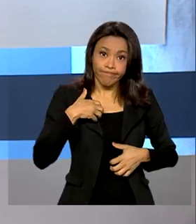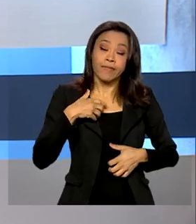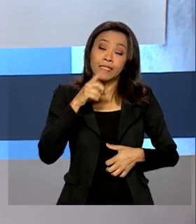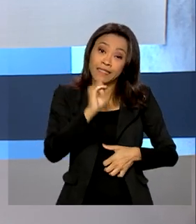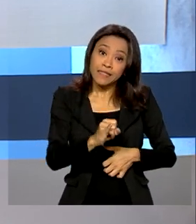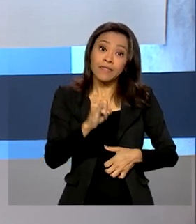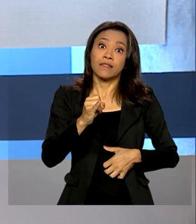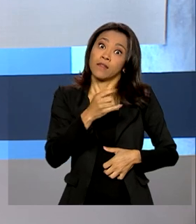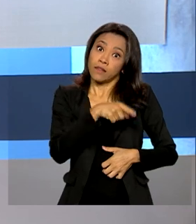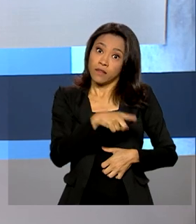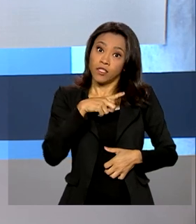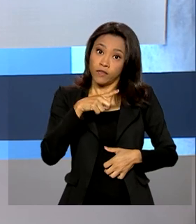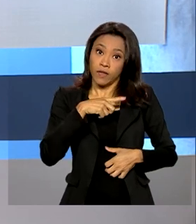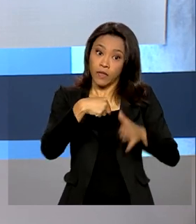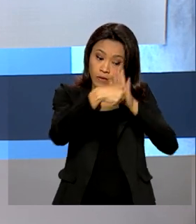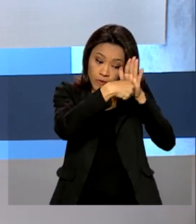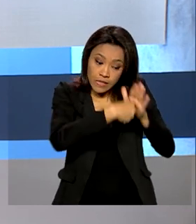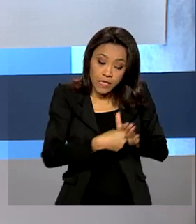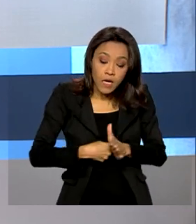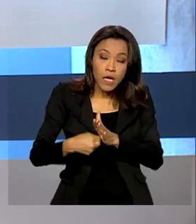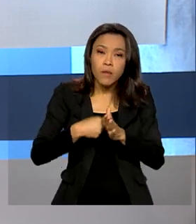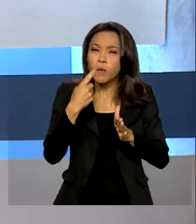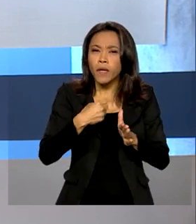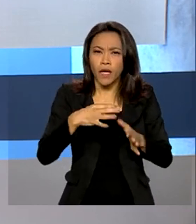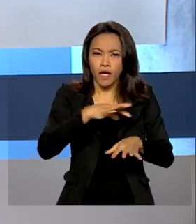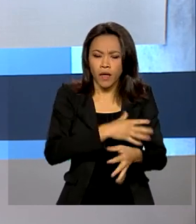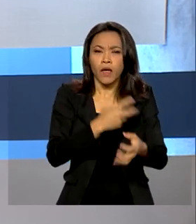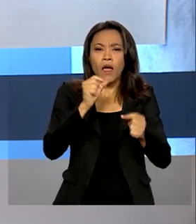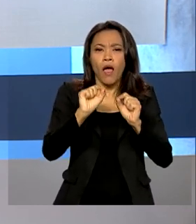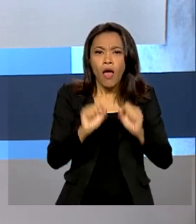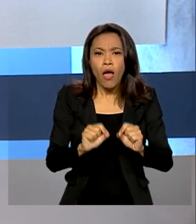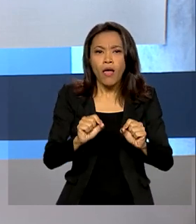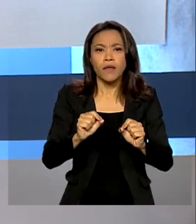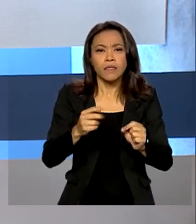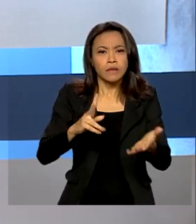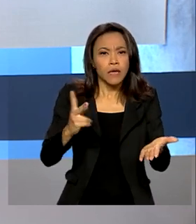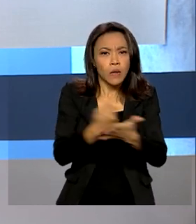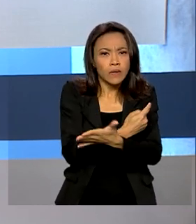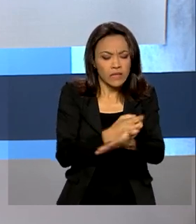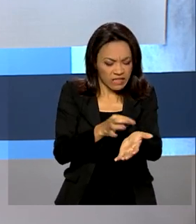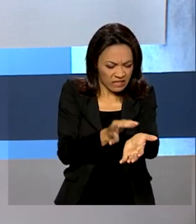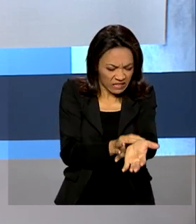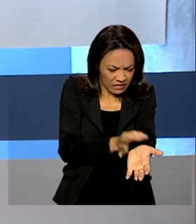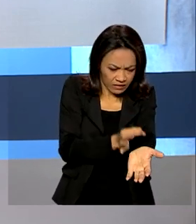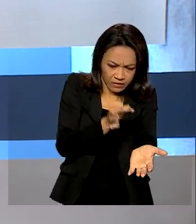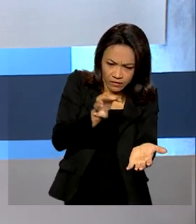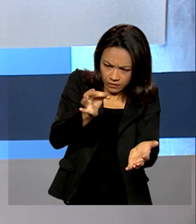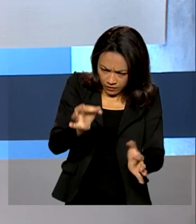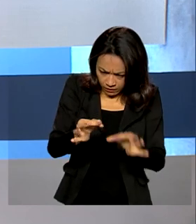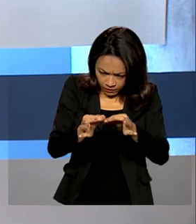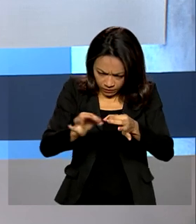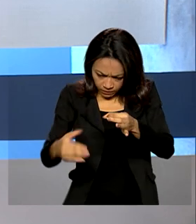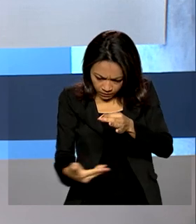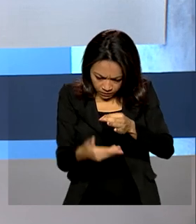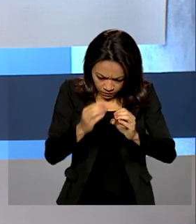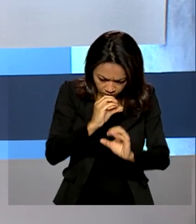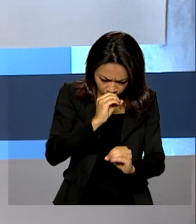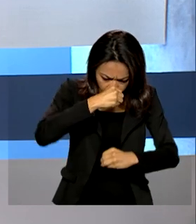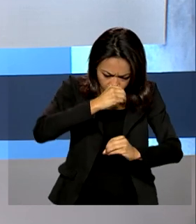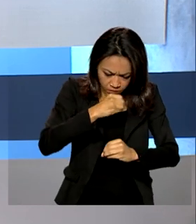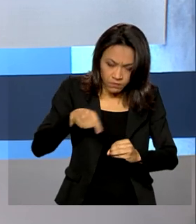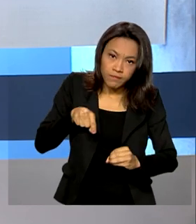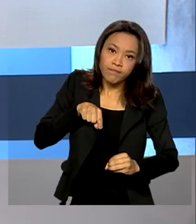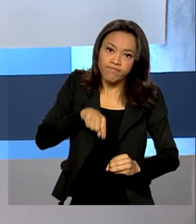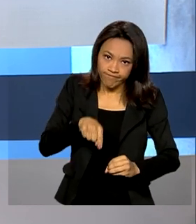médica. O exame é realizado a partir de amostras coletadas de lesões que se manifestam na pele. A inclusão do exame na